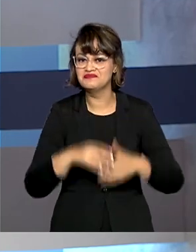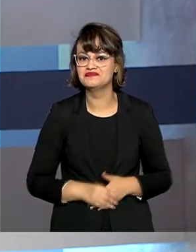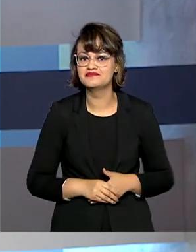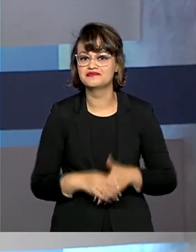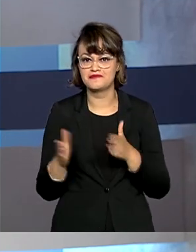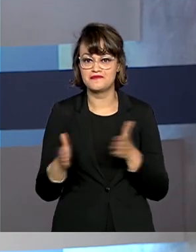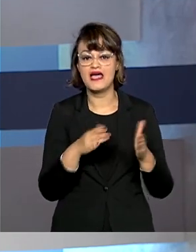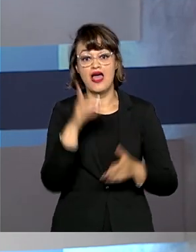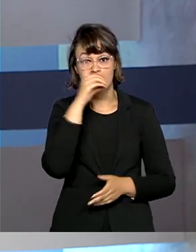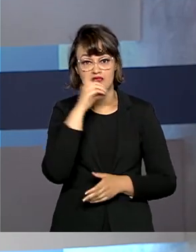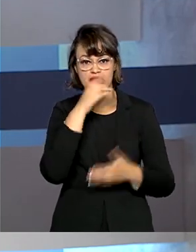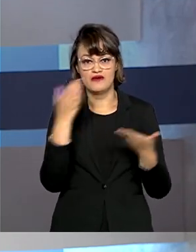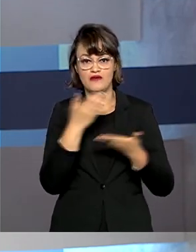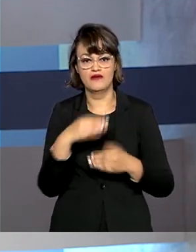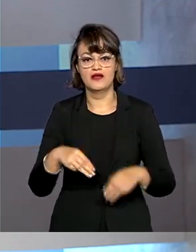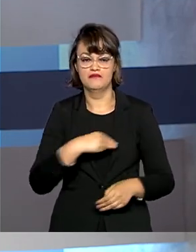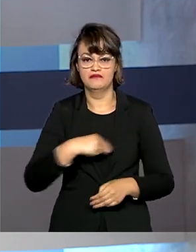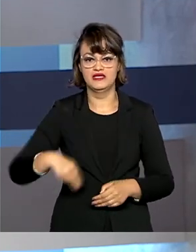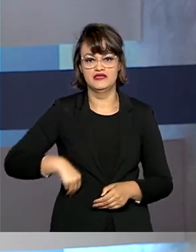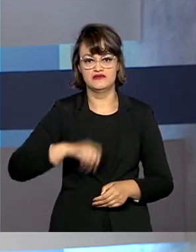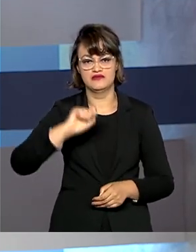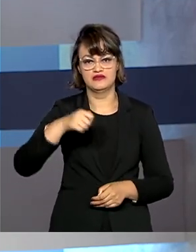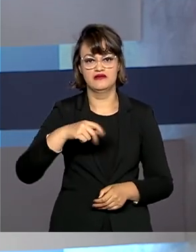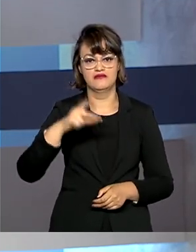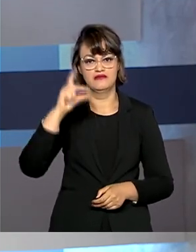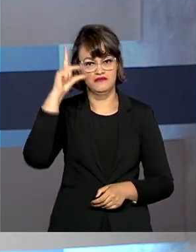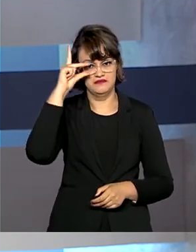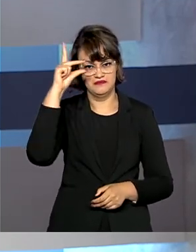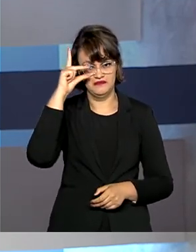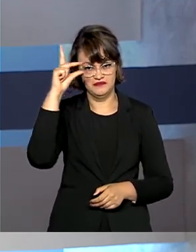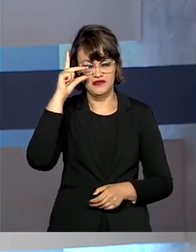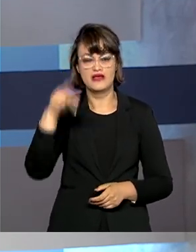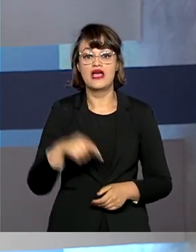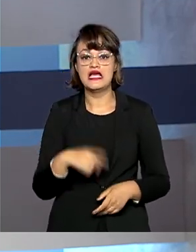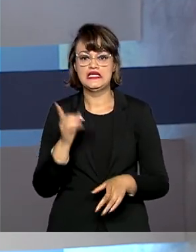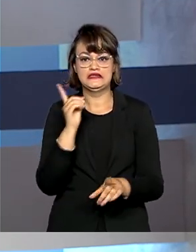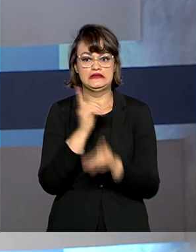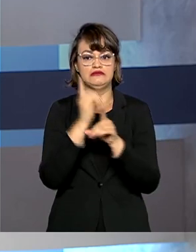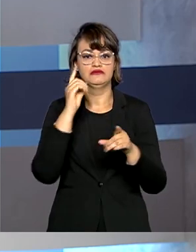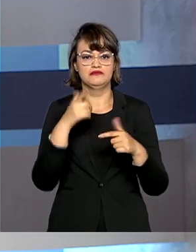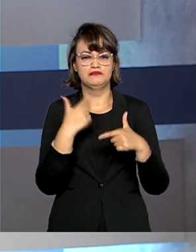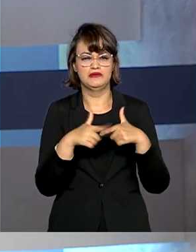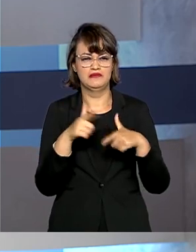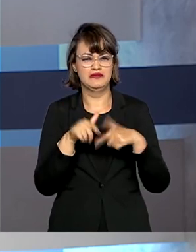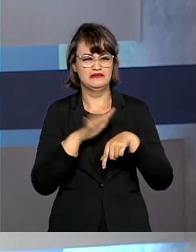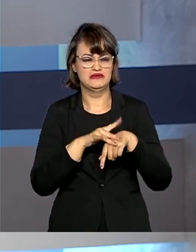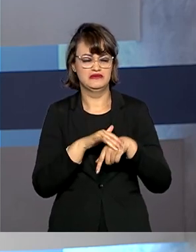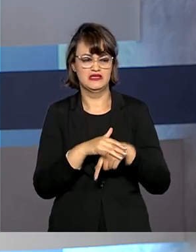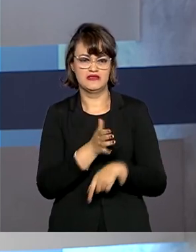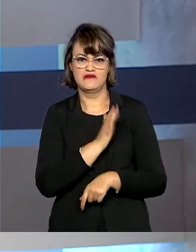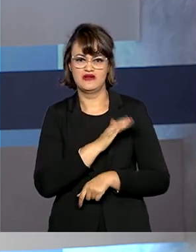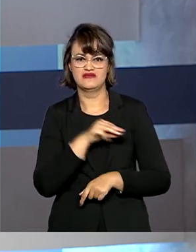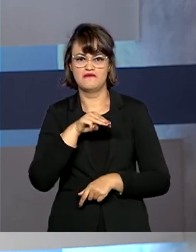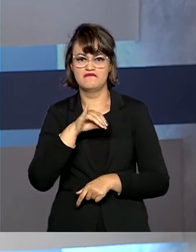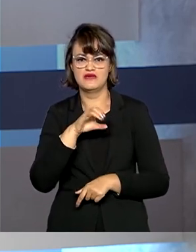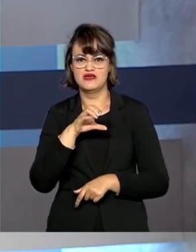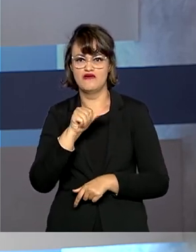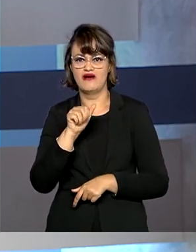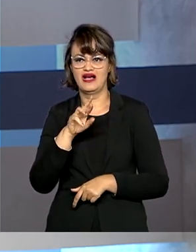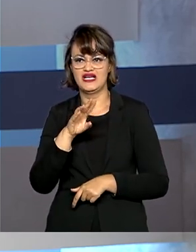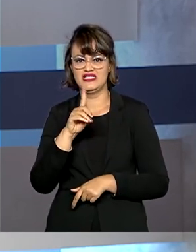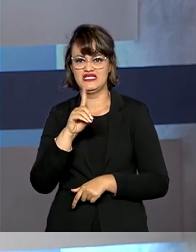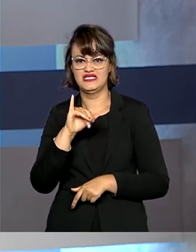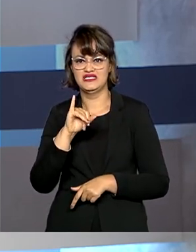E neste domingo, o ministro André Mendonça, da Justiça e Segurança Pública, foi diagnosticado com miocardite aguda, uma